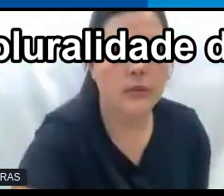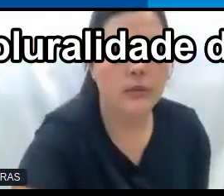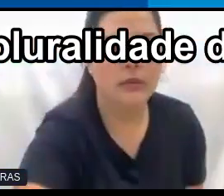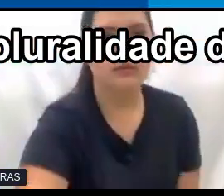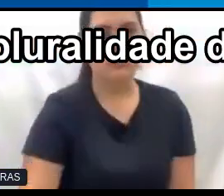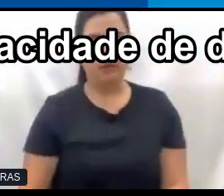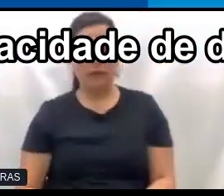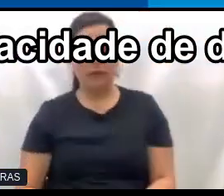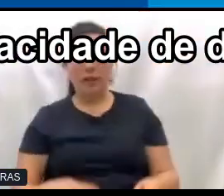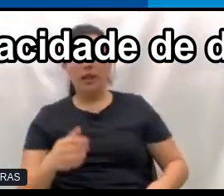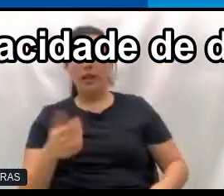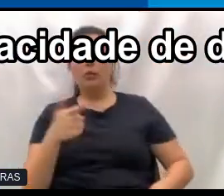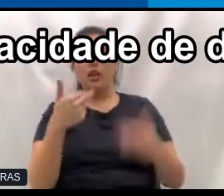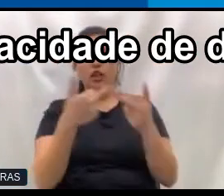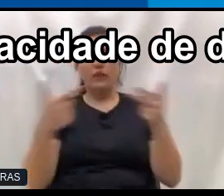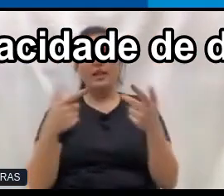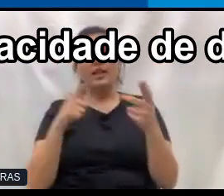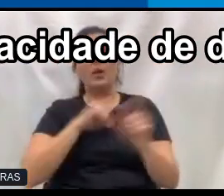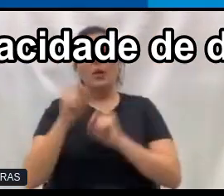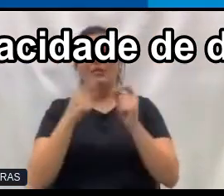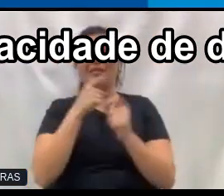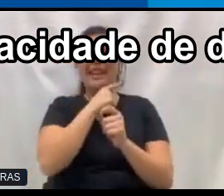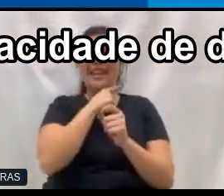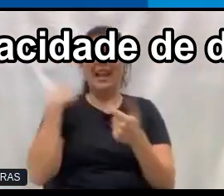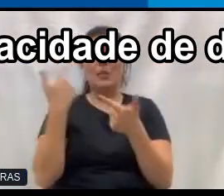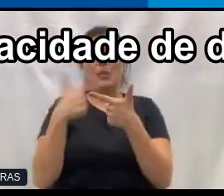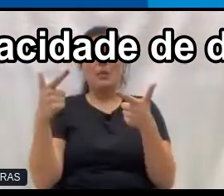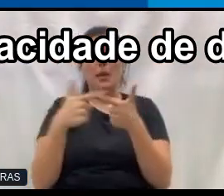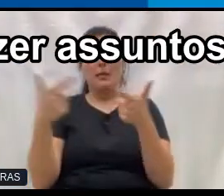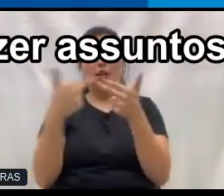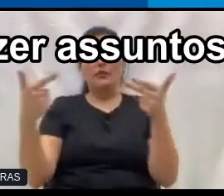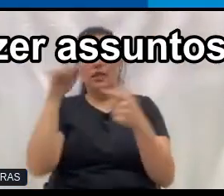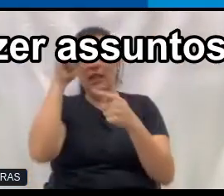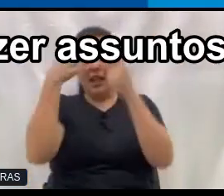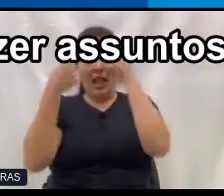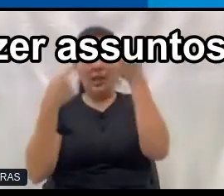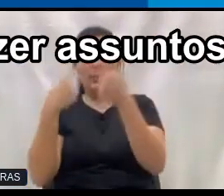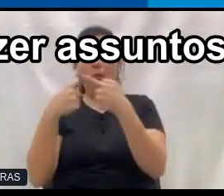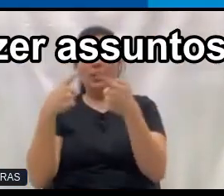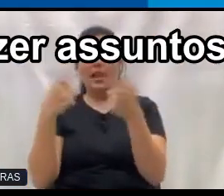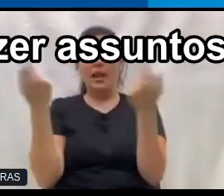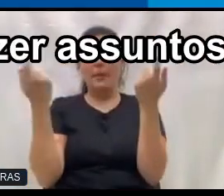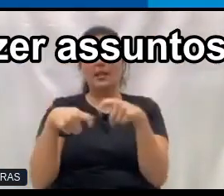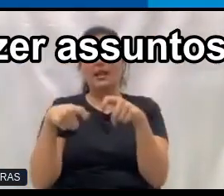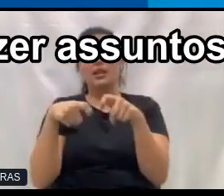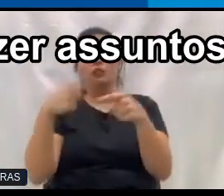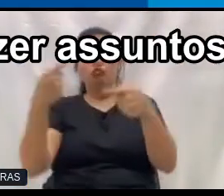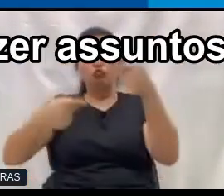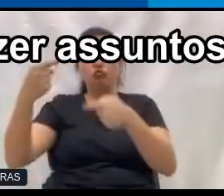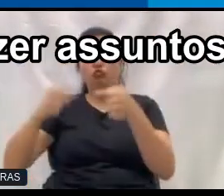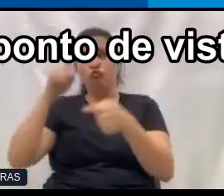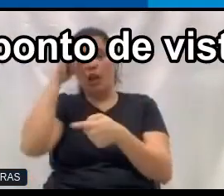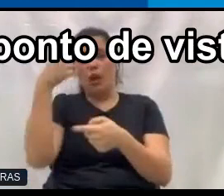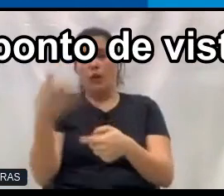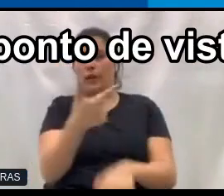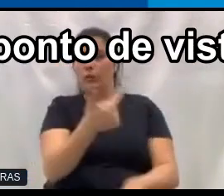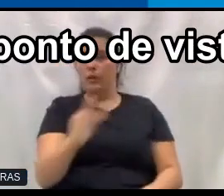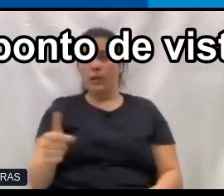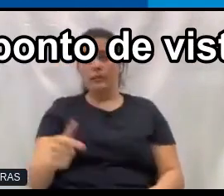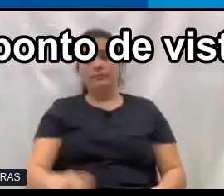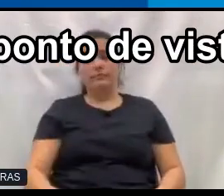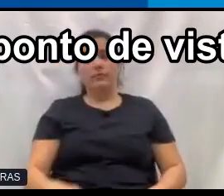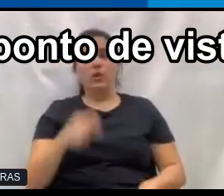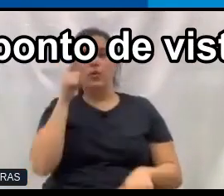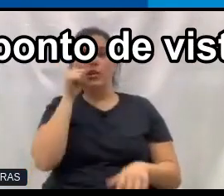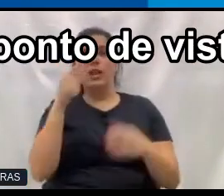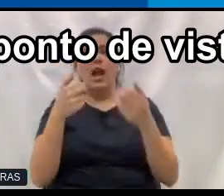pluralidade de ideias. Porque essas pessoas não vão ter capacidade de discutir ideias novas. A gente não vai conseguir trazer assuntos diferentes. Isso também